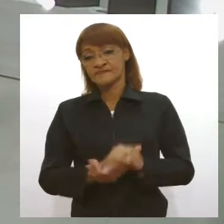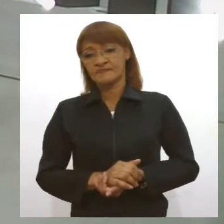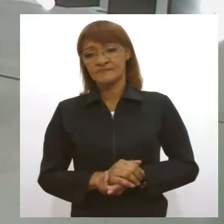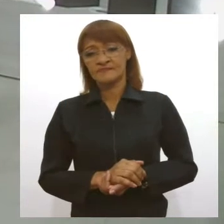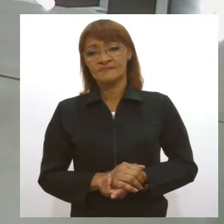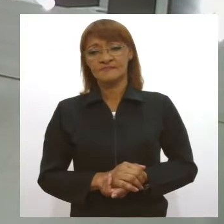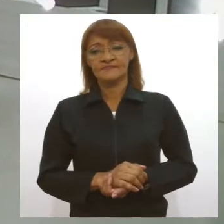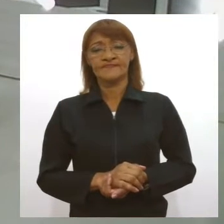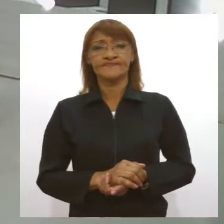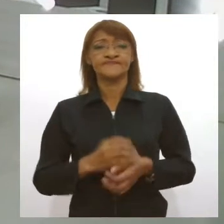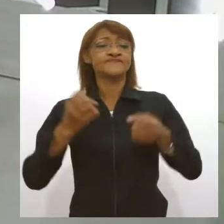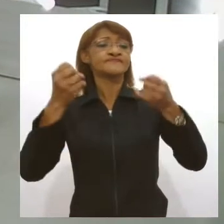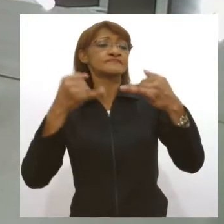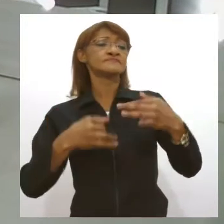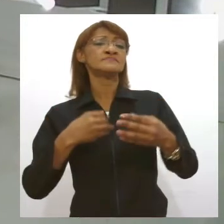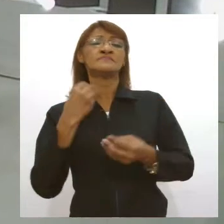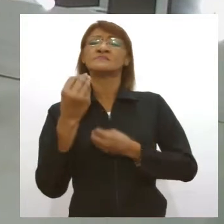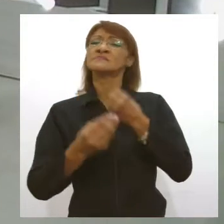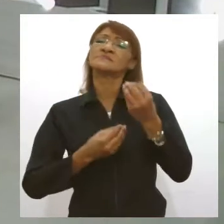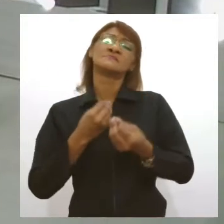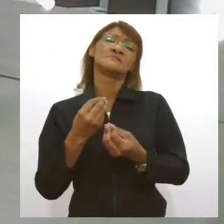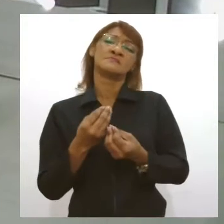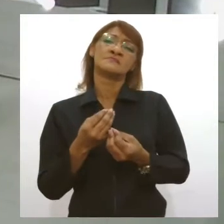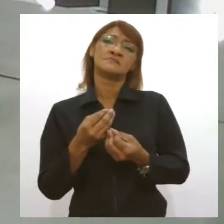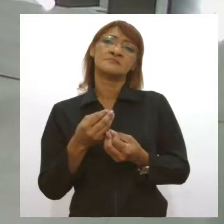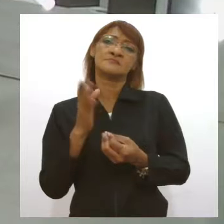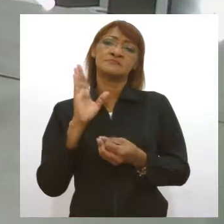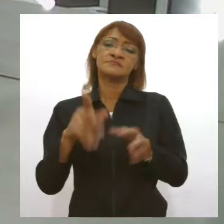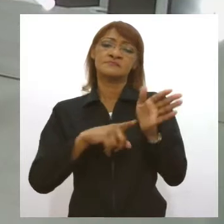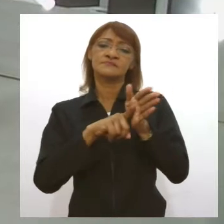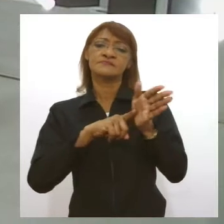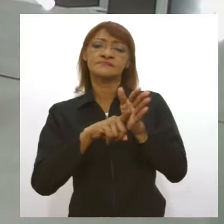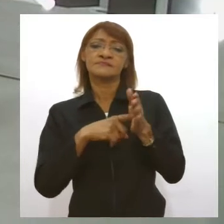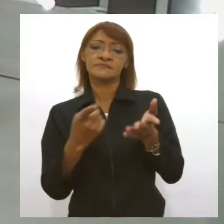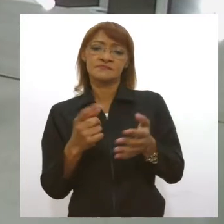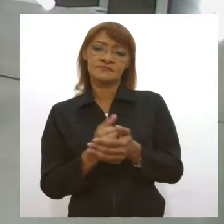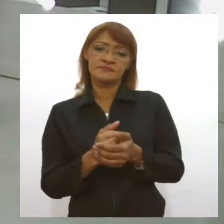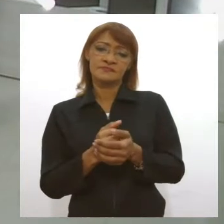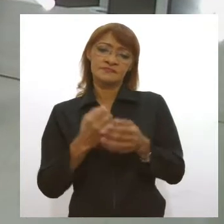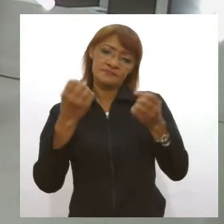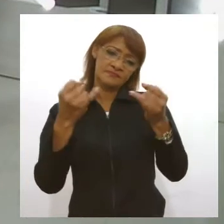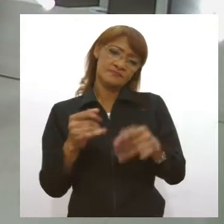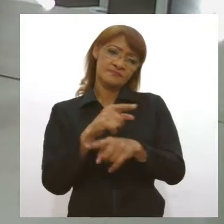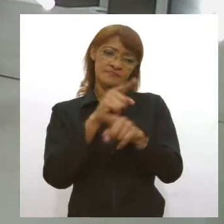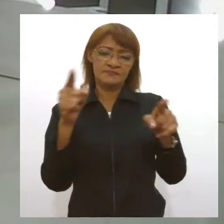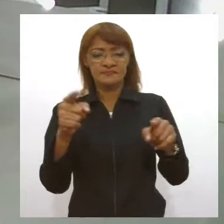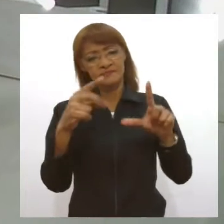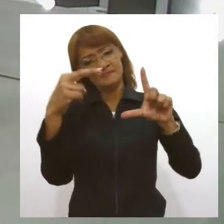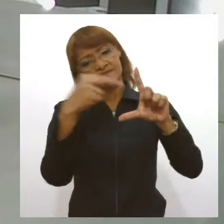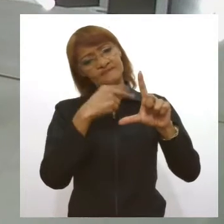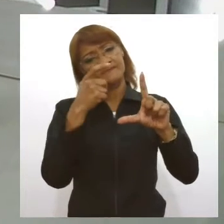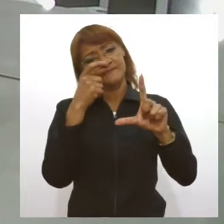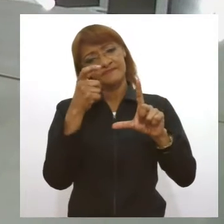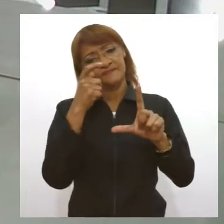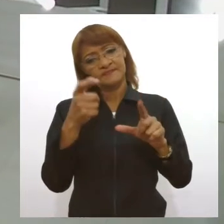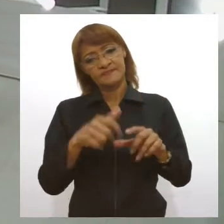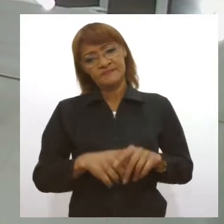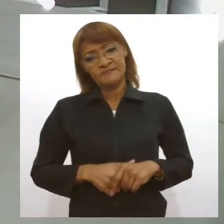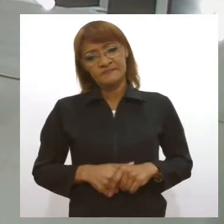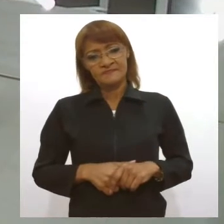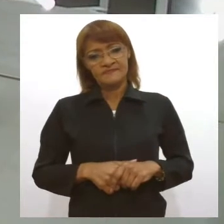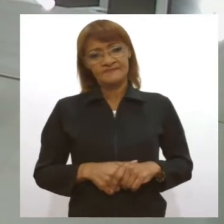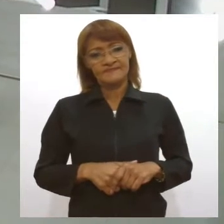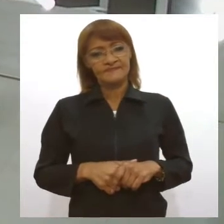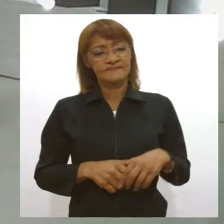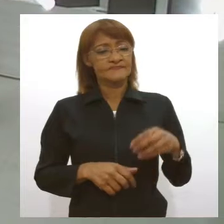explica um pouquinho como é feito esse acompanhamento das amostras, como é realizado esse trabalho, para explicar para quem está assistindo a TV A Lese. Muito